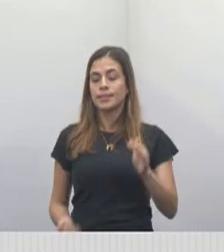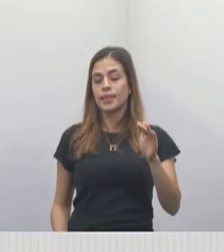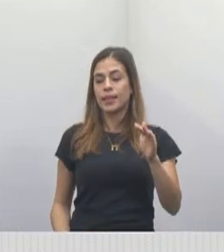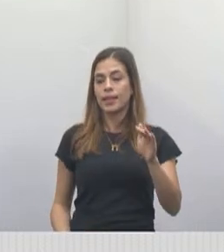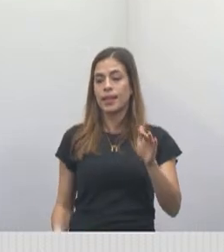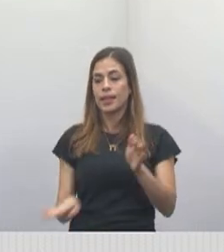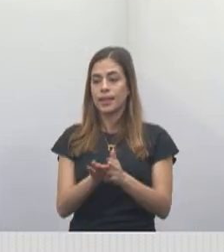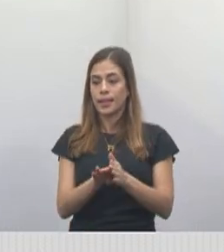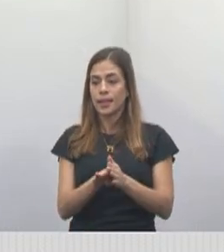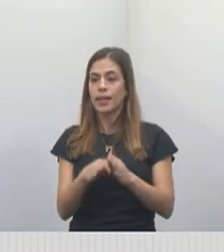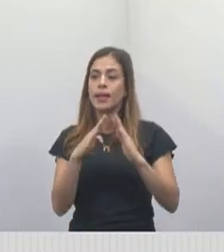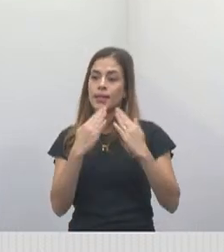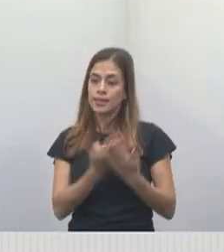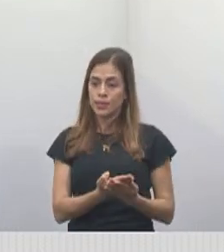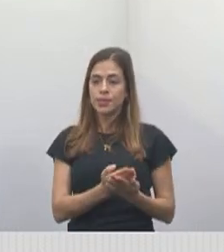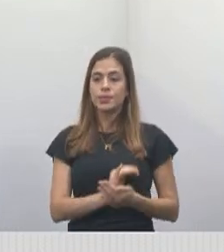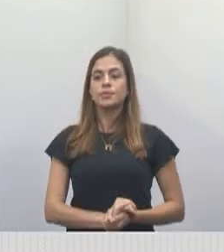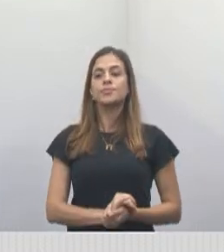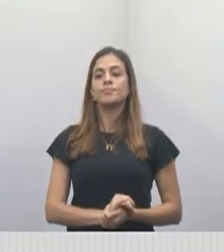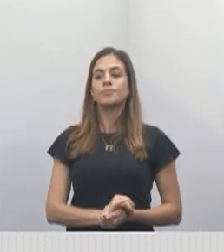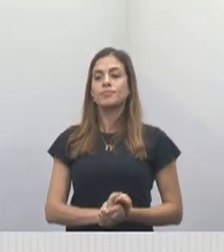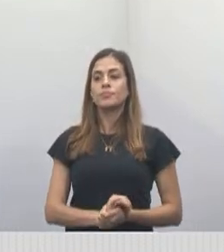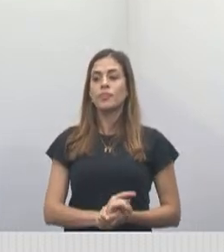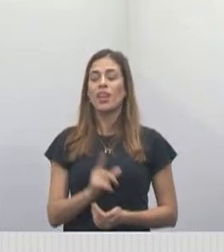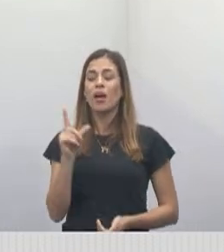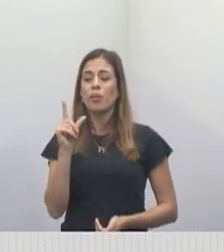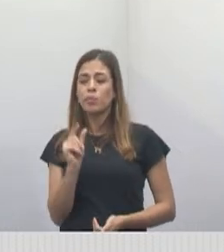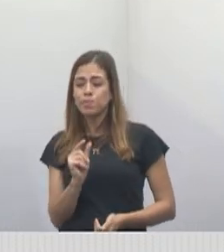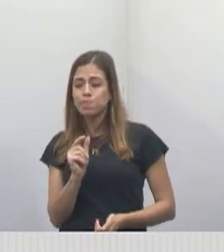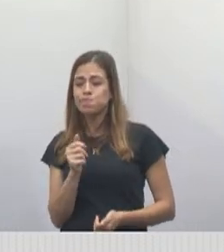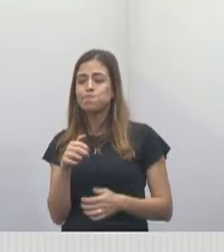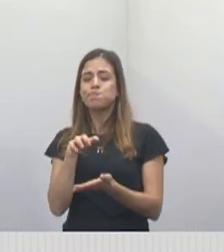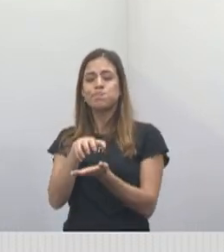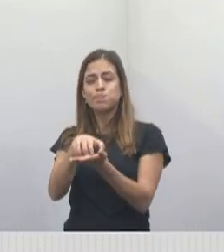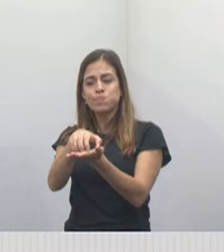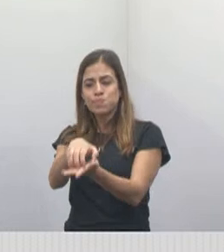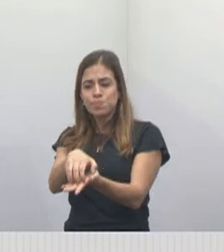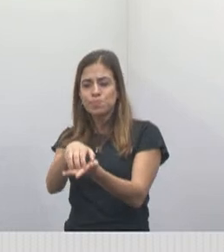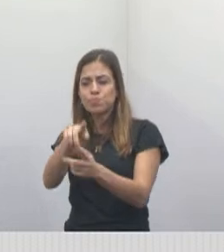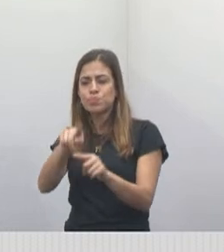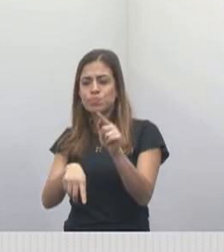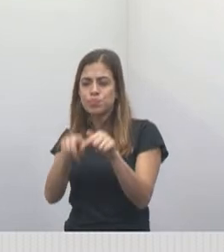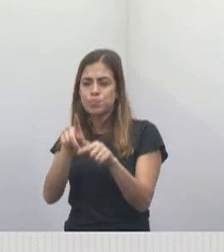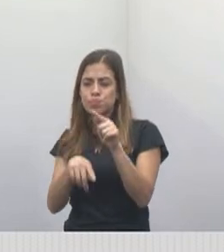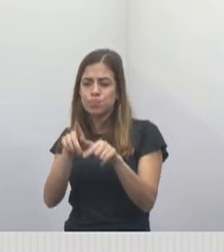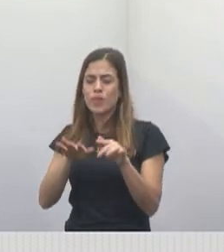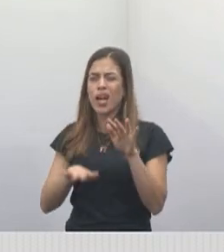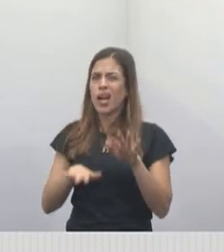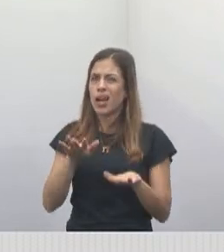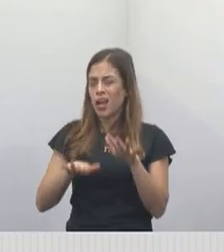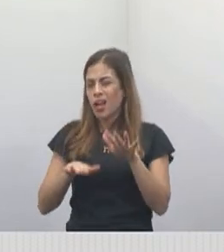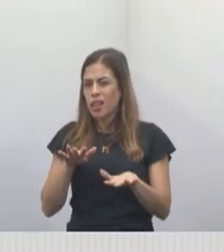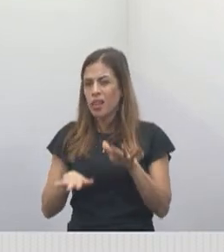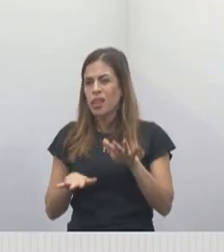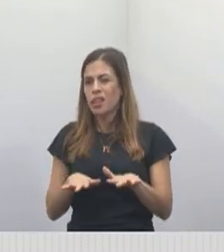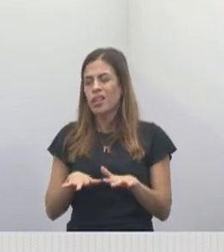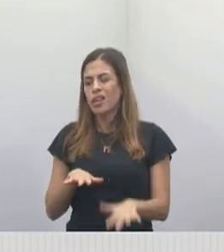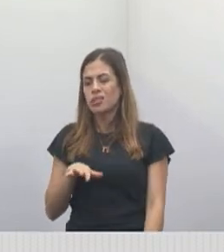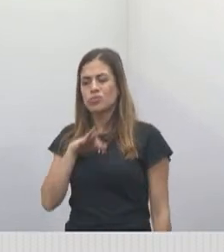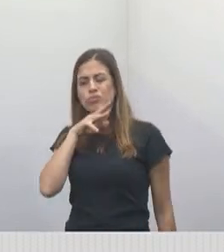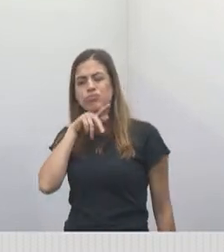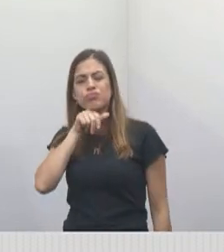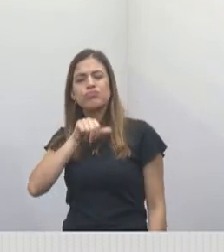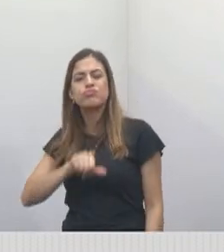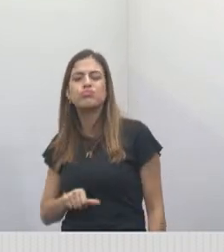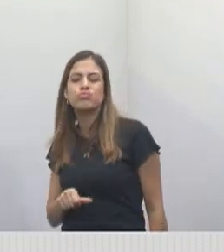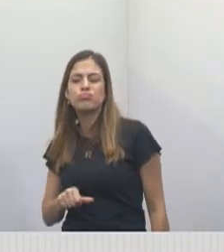escola. pouco transporte, os equipamentos muitas vezes obsoletos,